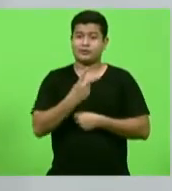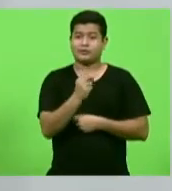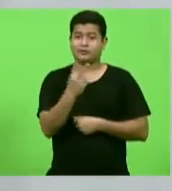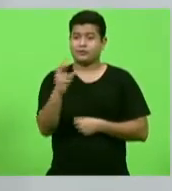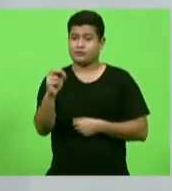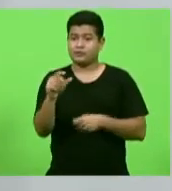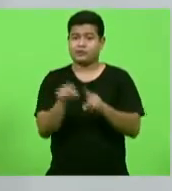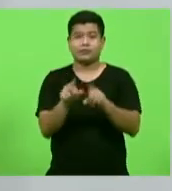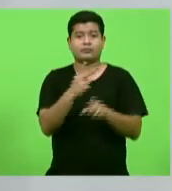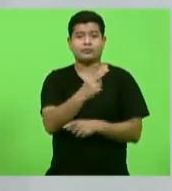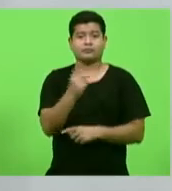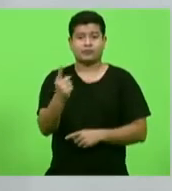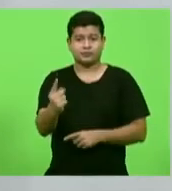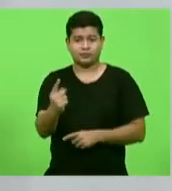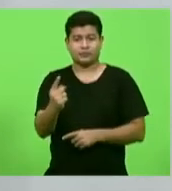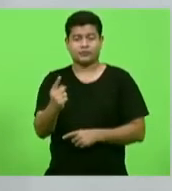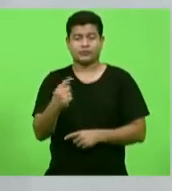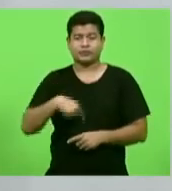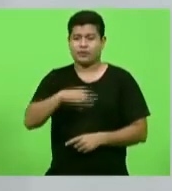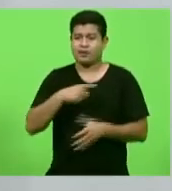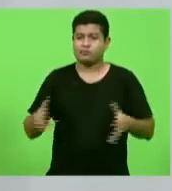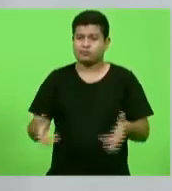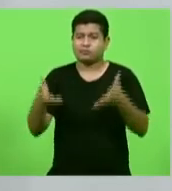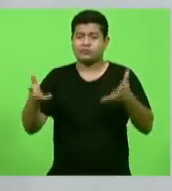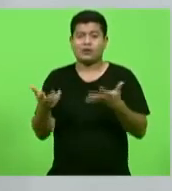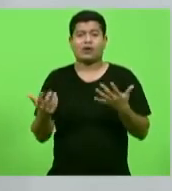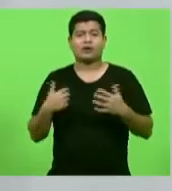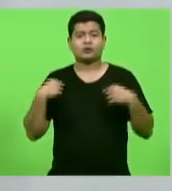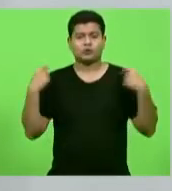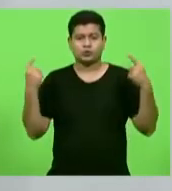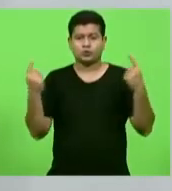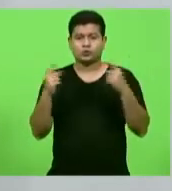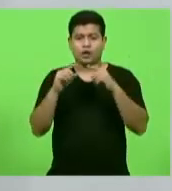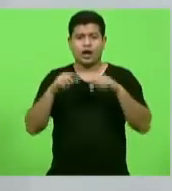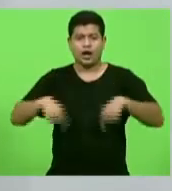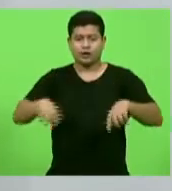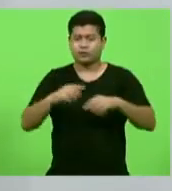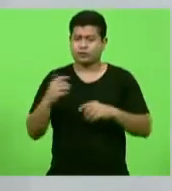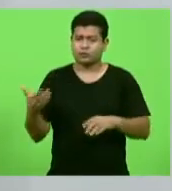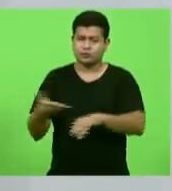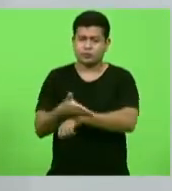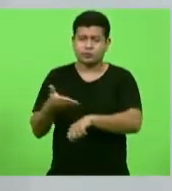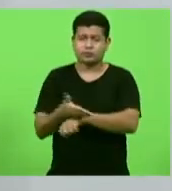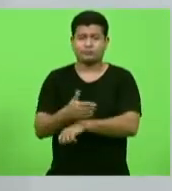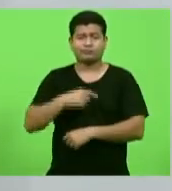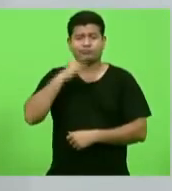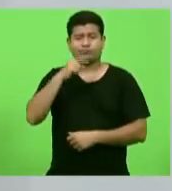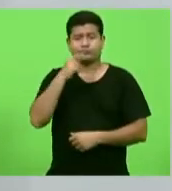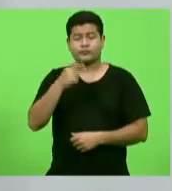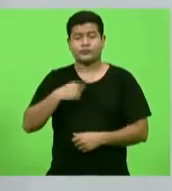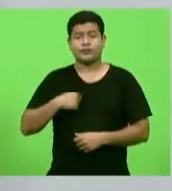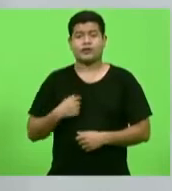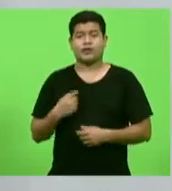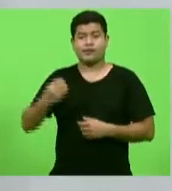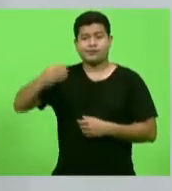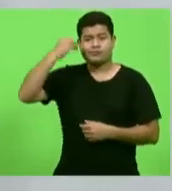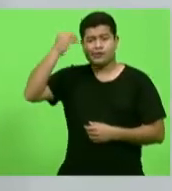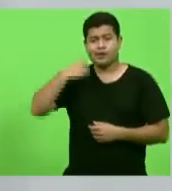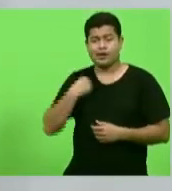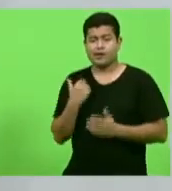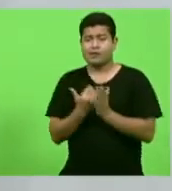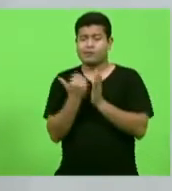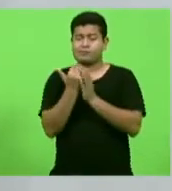não podemos promover esses encontros e troca de experiências e trazer novos conhecimentos, mais os